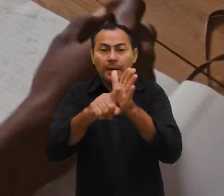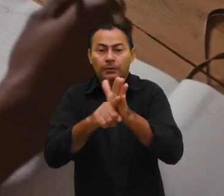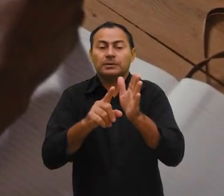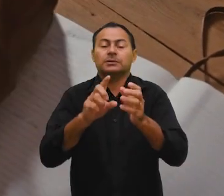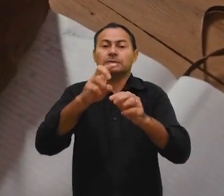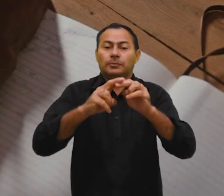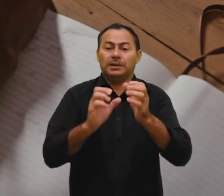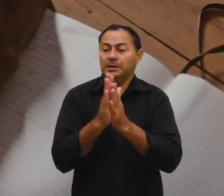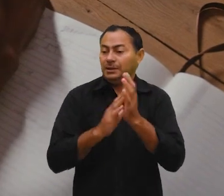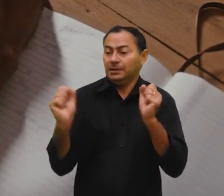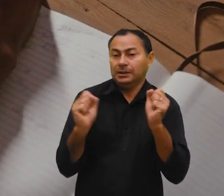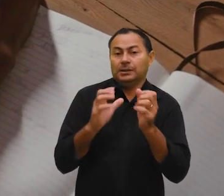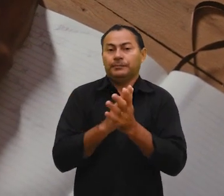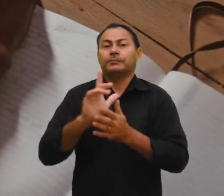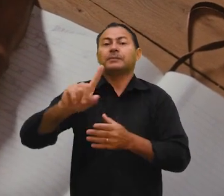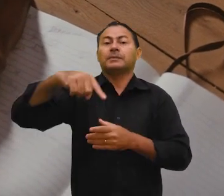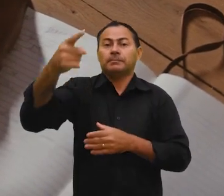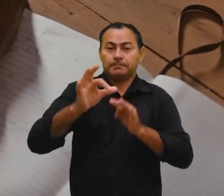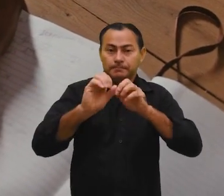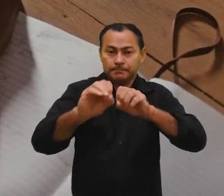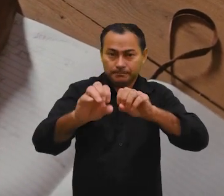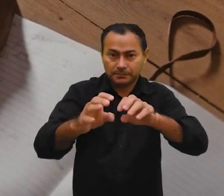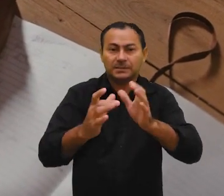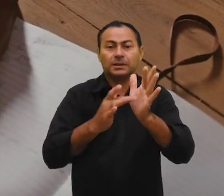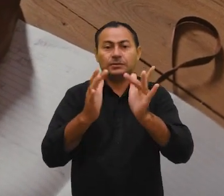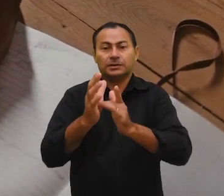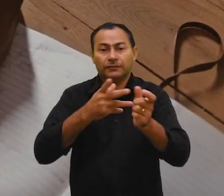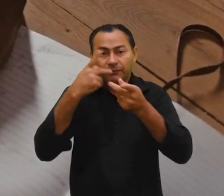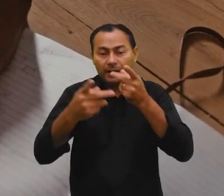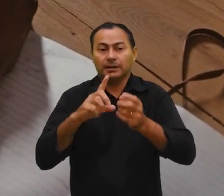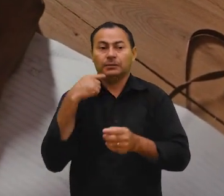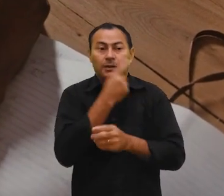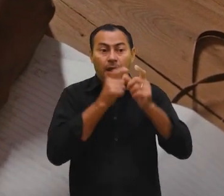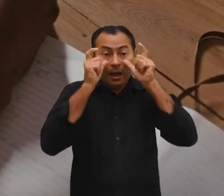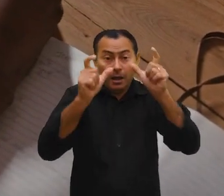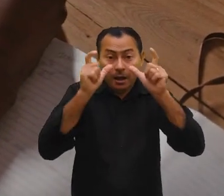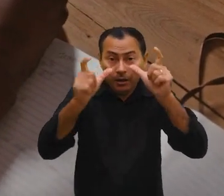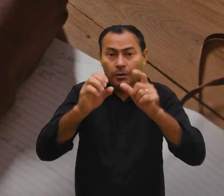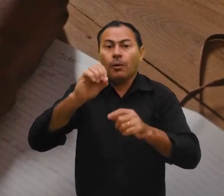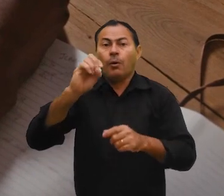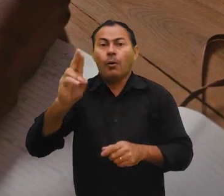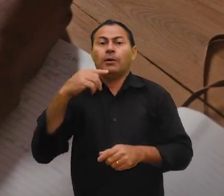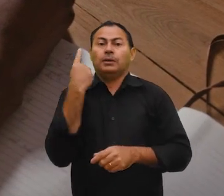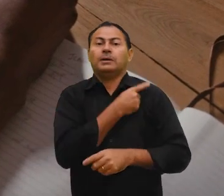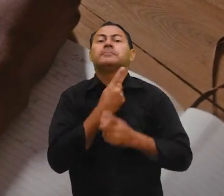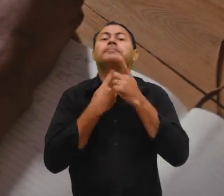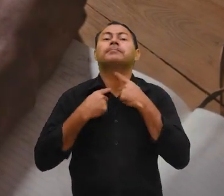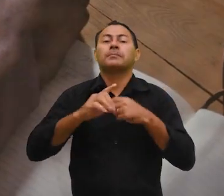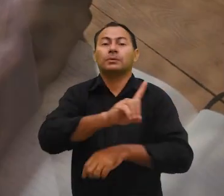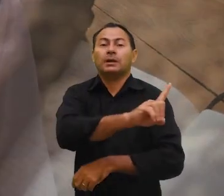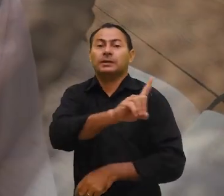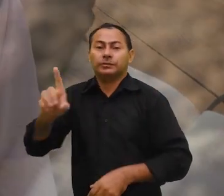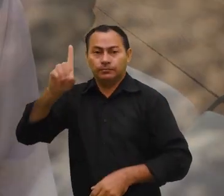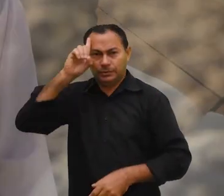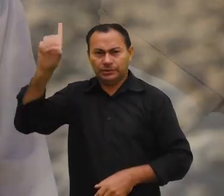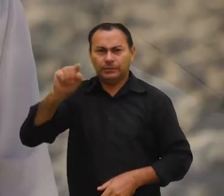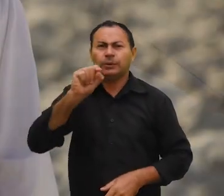a ansiedade. Depois, no final deste ensino, tão importante Jesus fala sobre nossas ambições ou sobre o que desejamos durante o